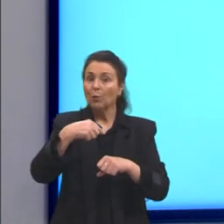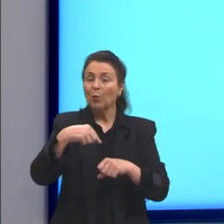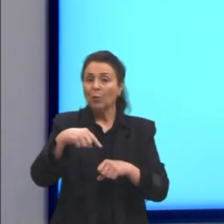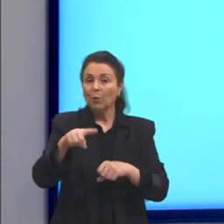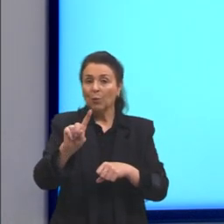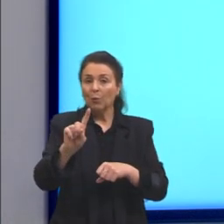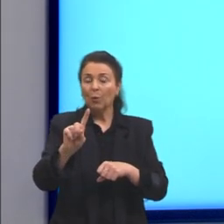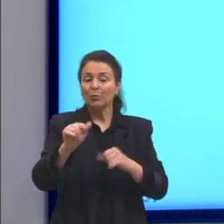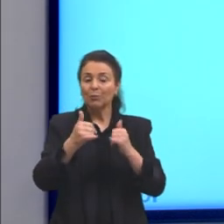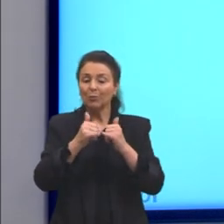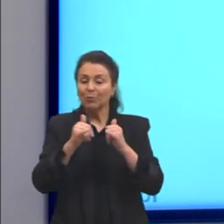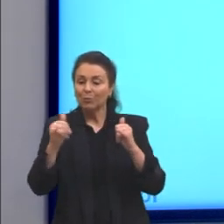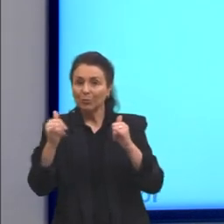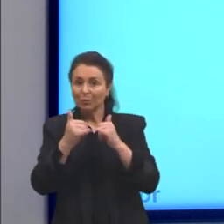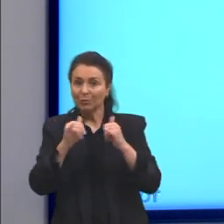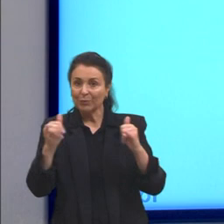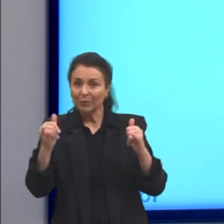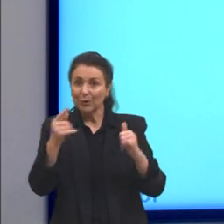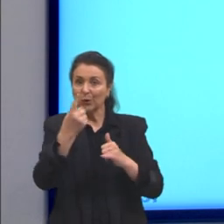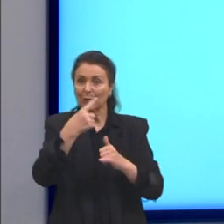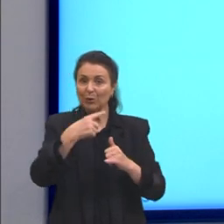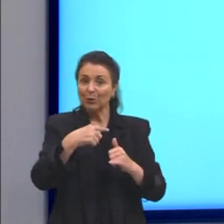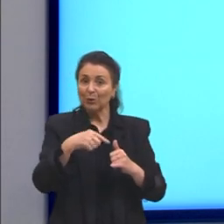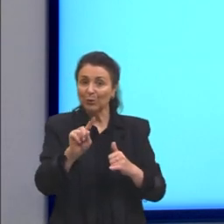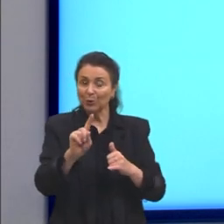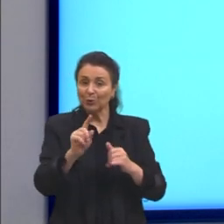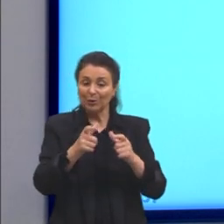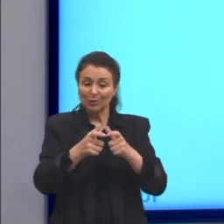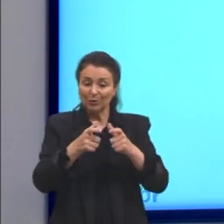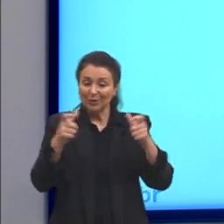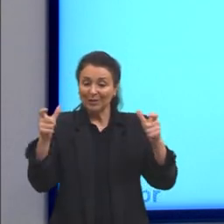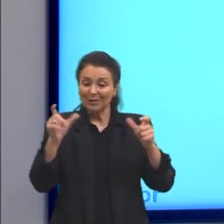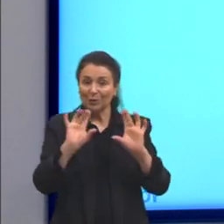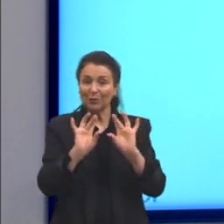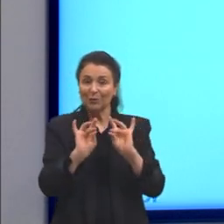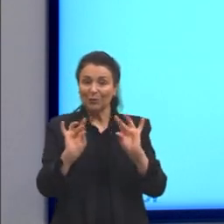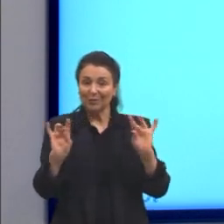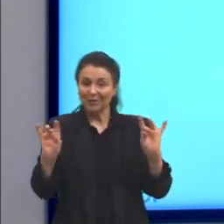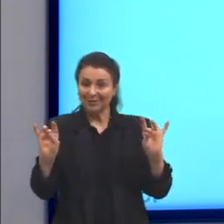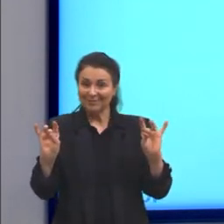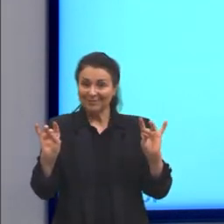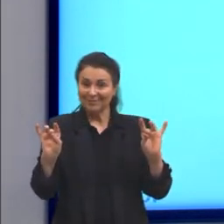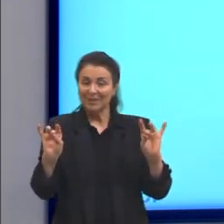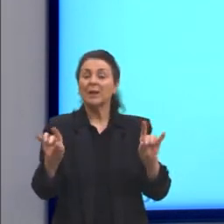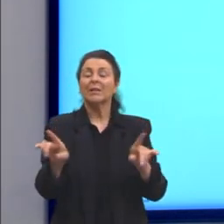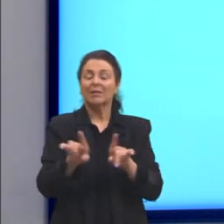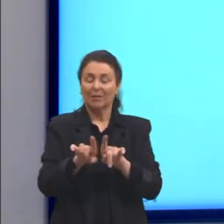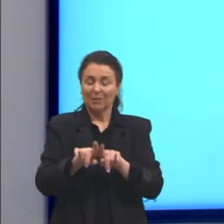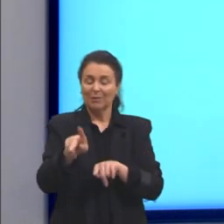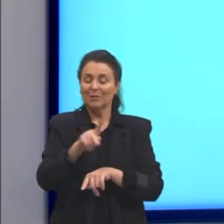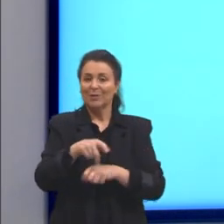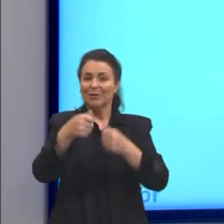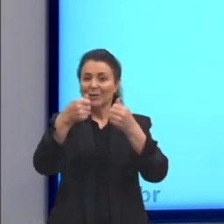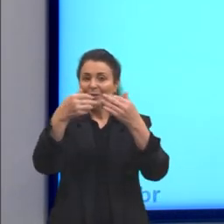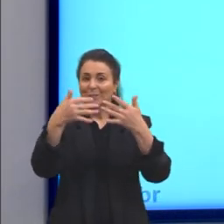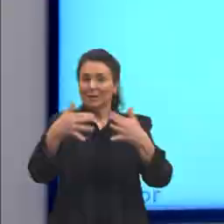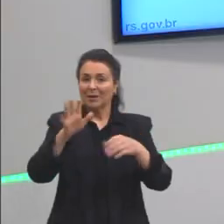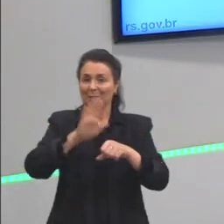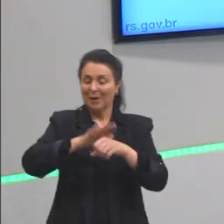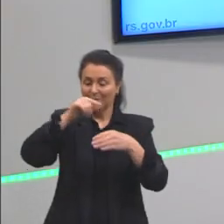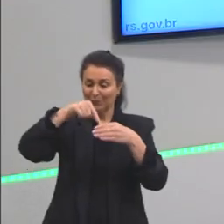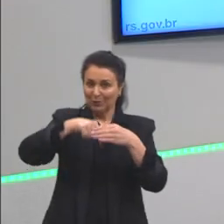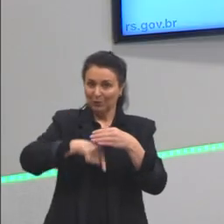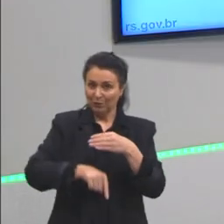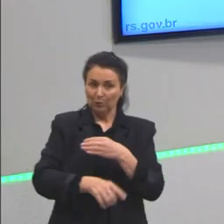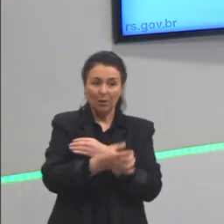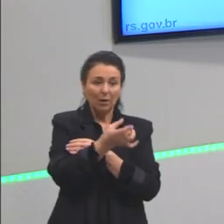tensão elétrica, e esse aqui envolve dilatação de líquidos, que a gente vai ver também. Então, cada um deles tem